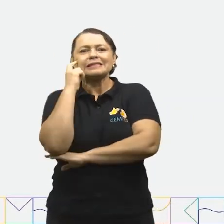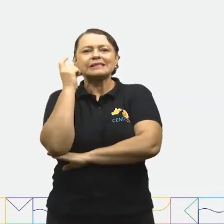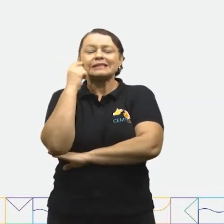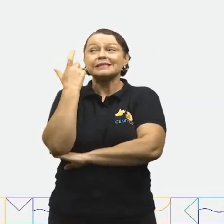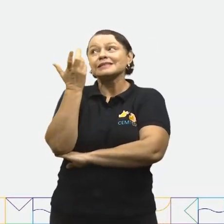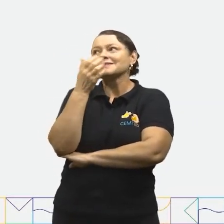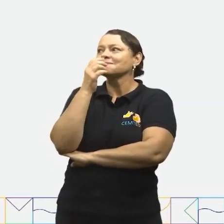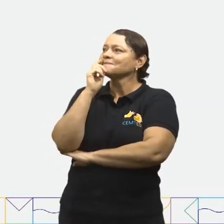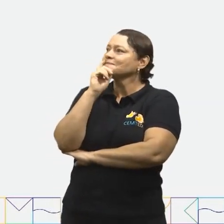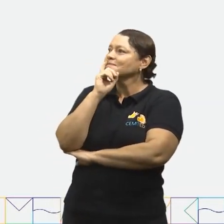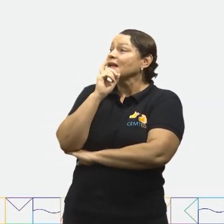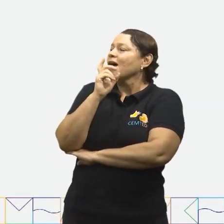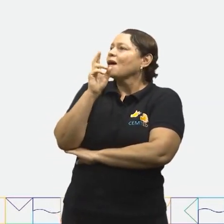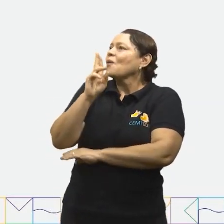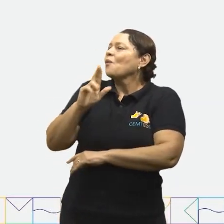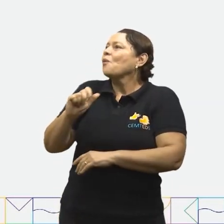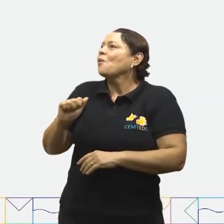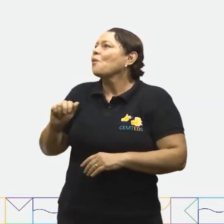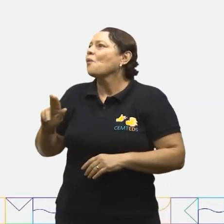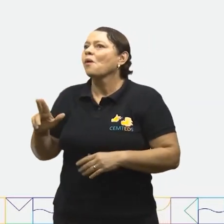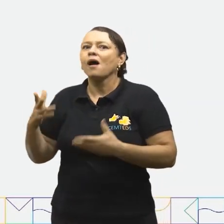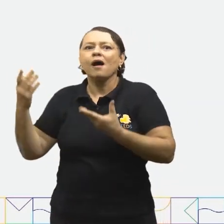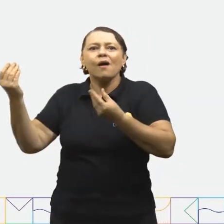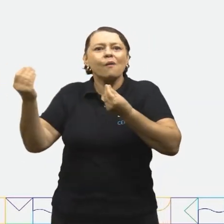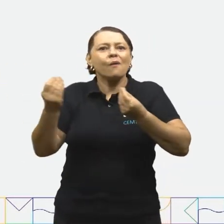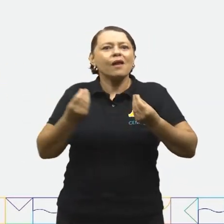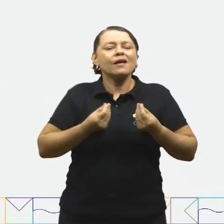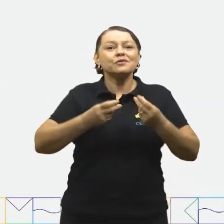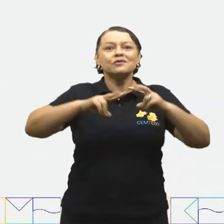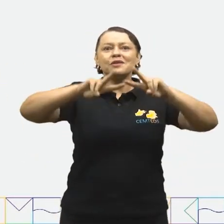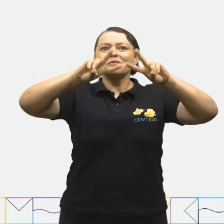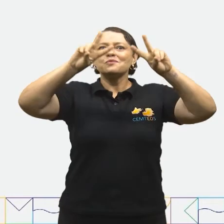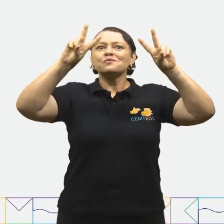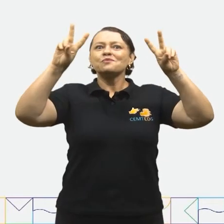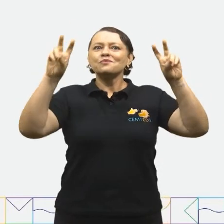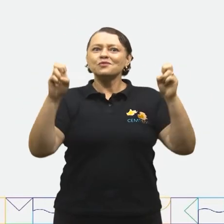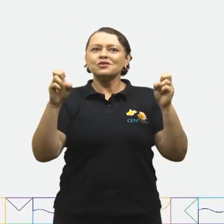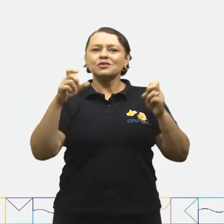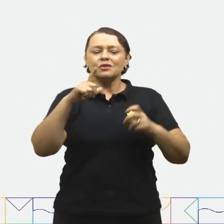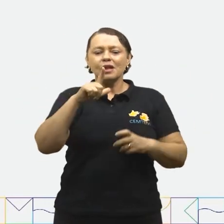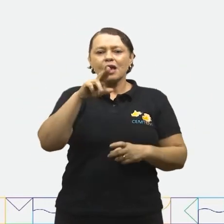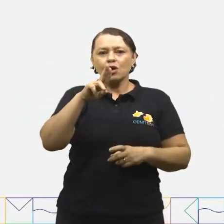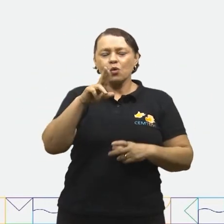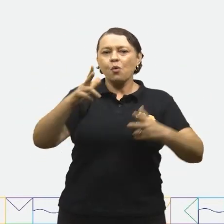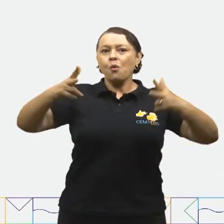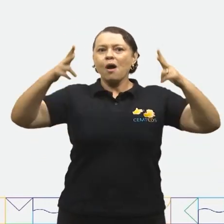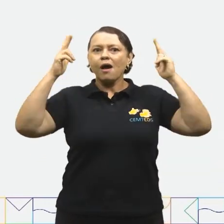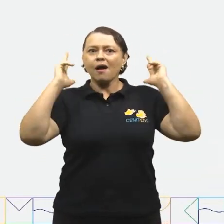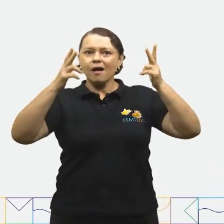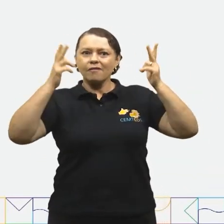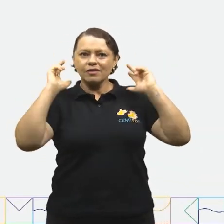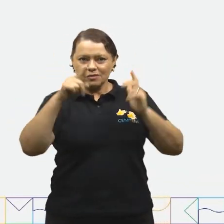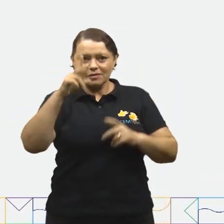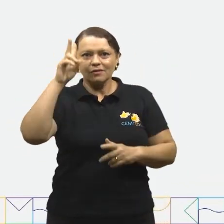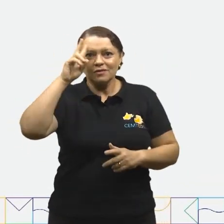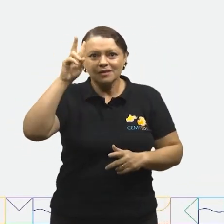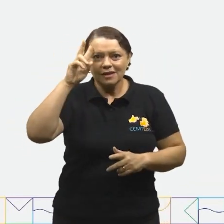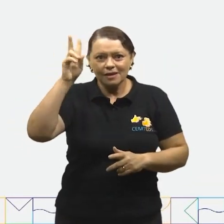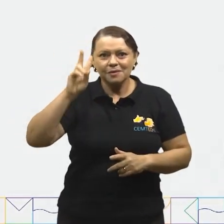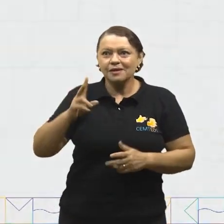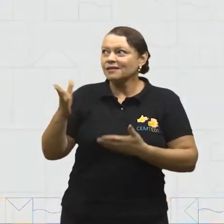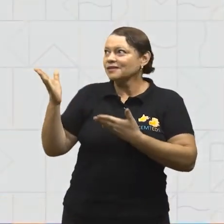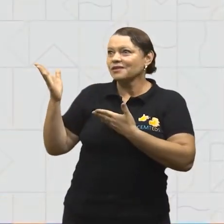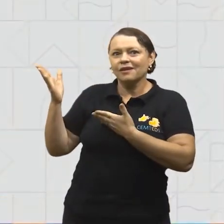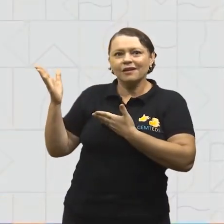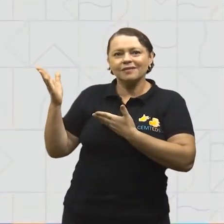Hum... Uau! Ela nos deu um título. Lu Aventureira. Você se lembra dessa história?